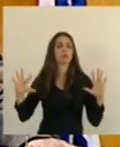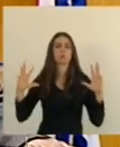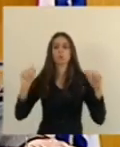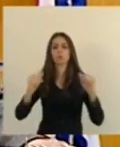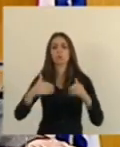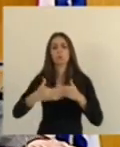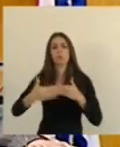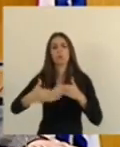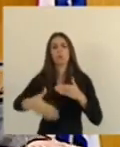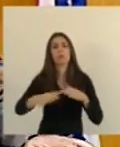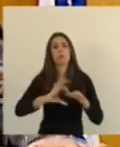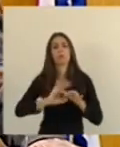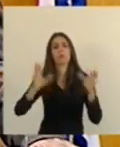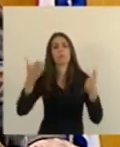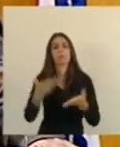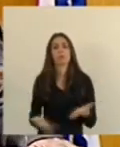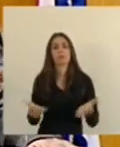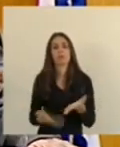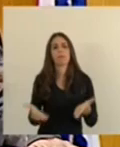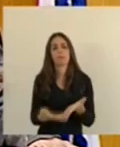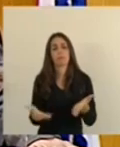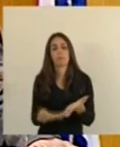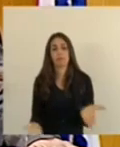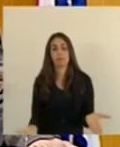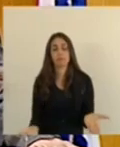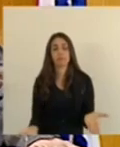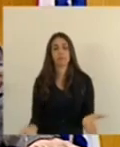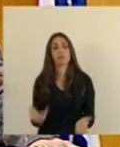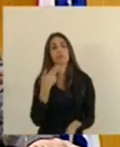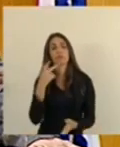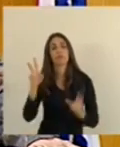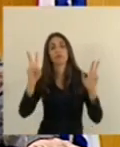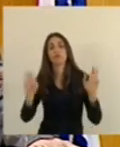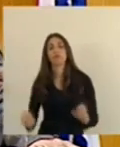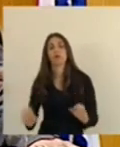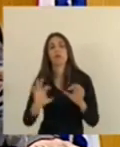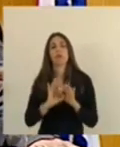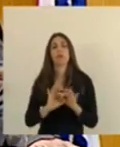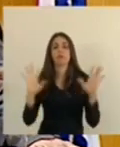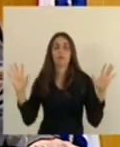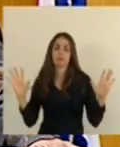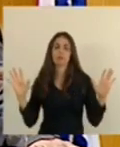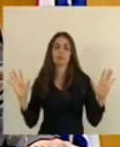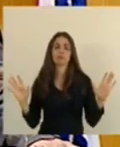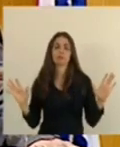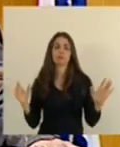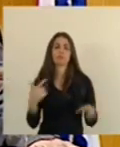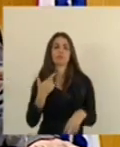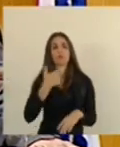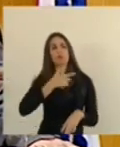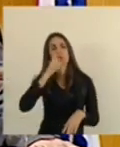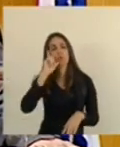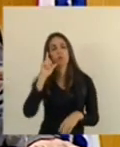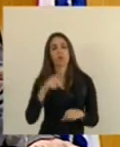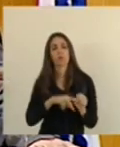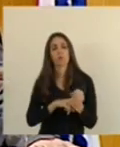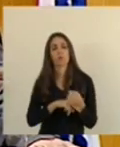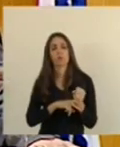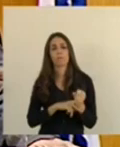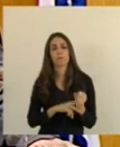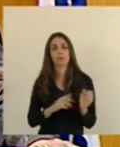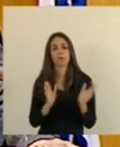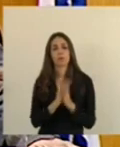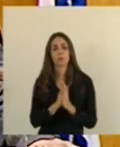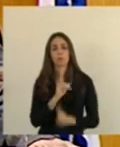todos nós. Mas o que eu queria trazer a essa tribuna hoje, ontem Guarapari completou